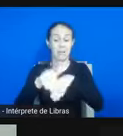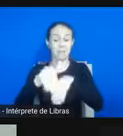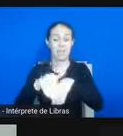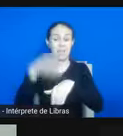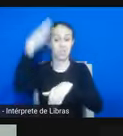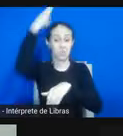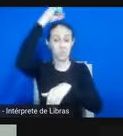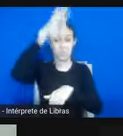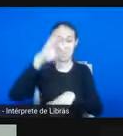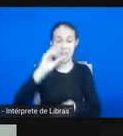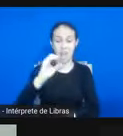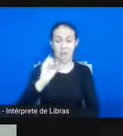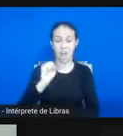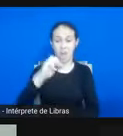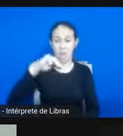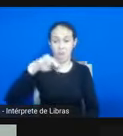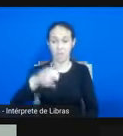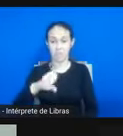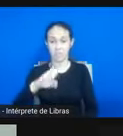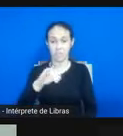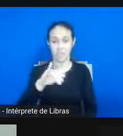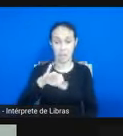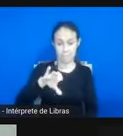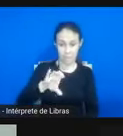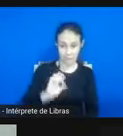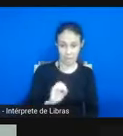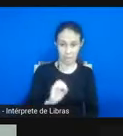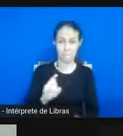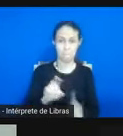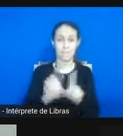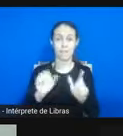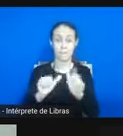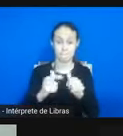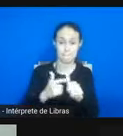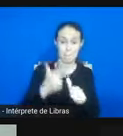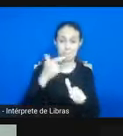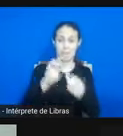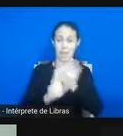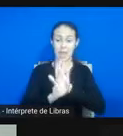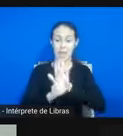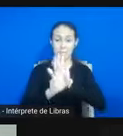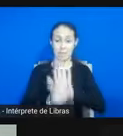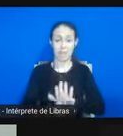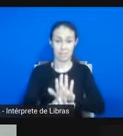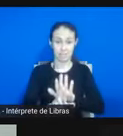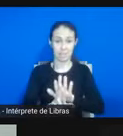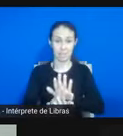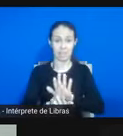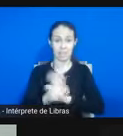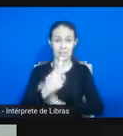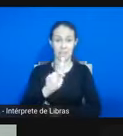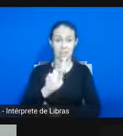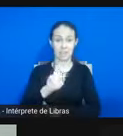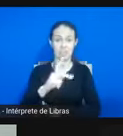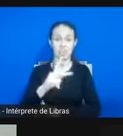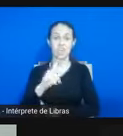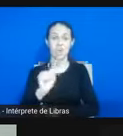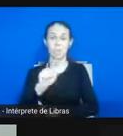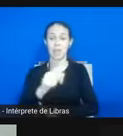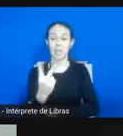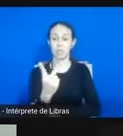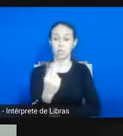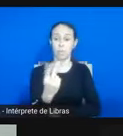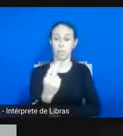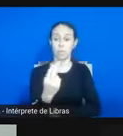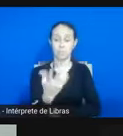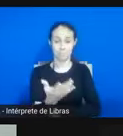a primeira representação do GEPA que eu tive foi de uma duplinha, né? A